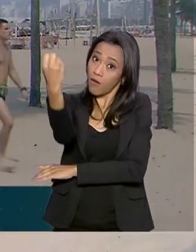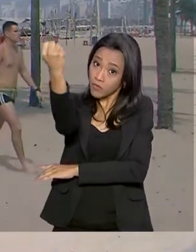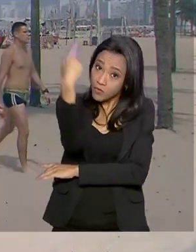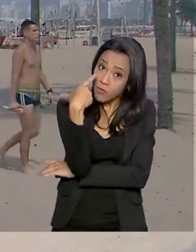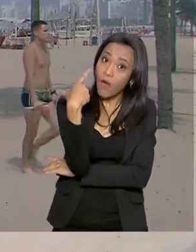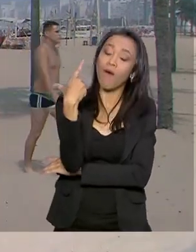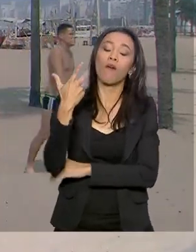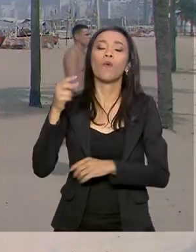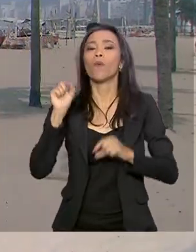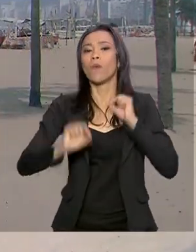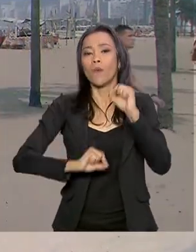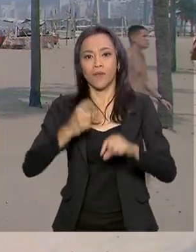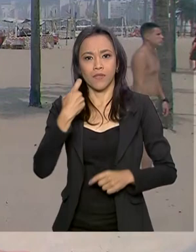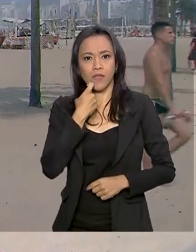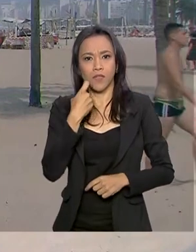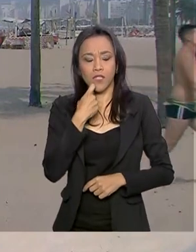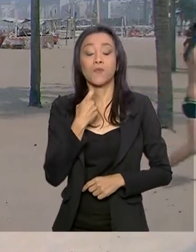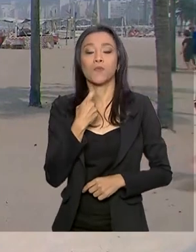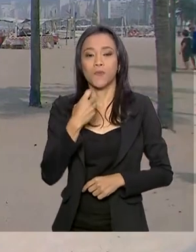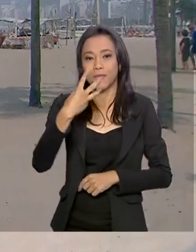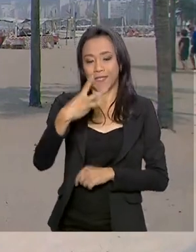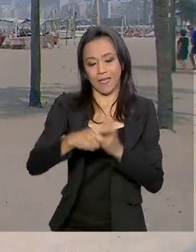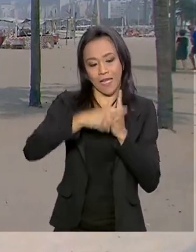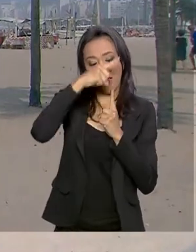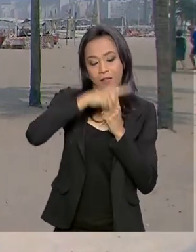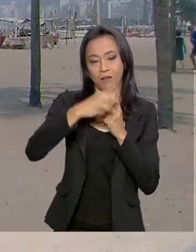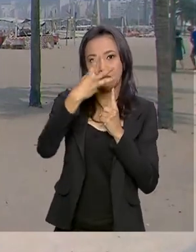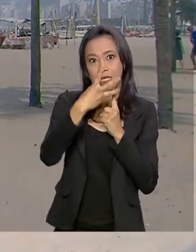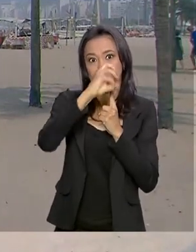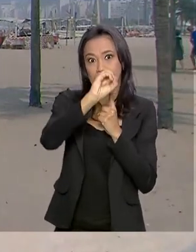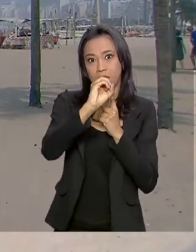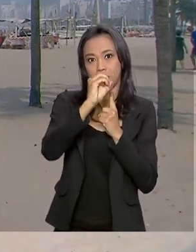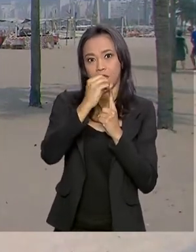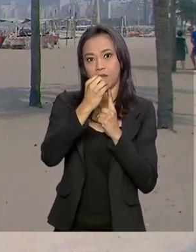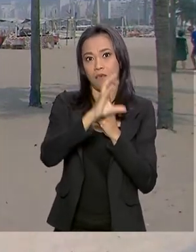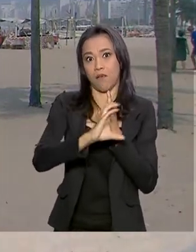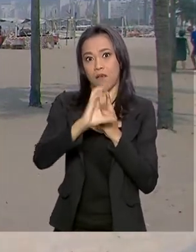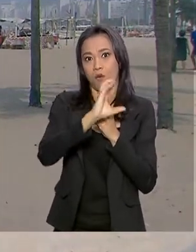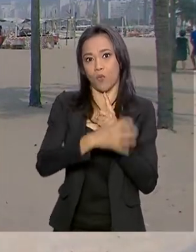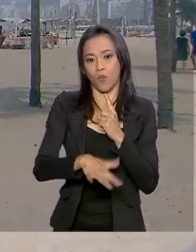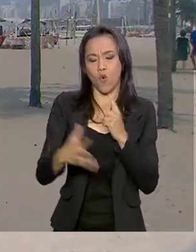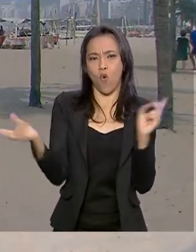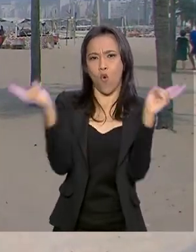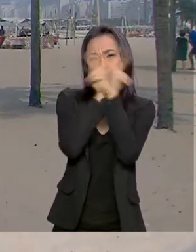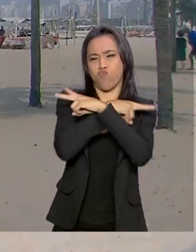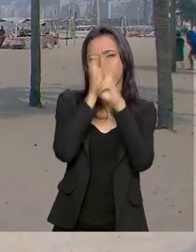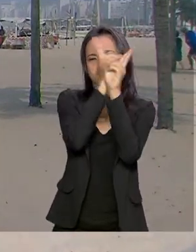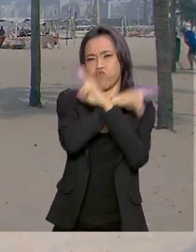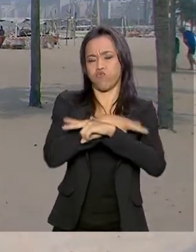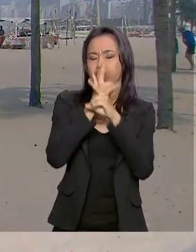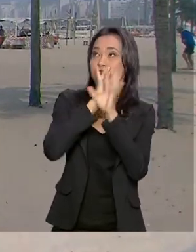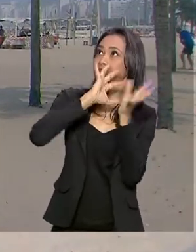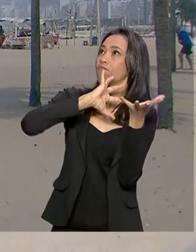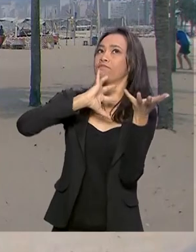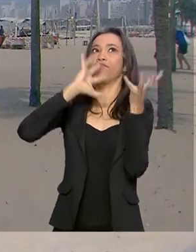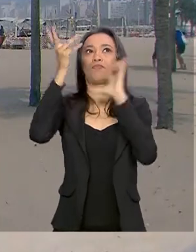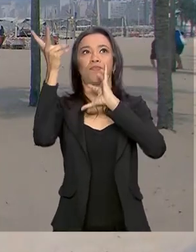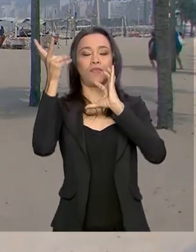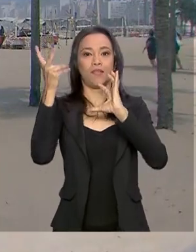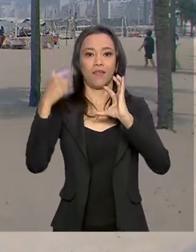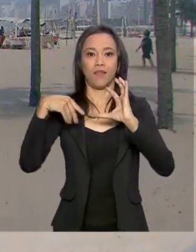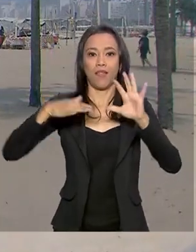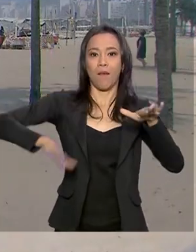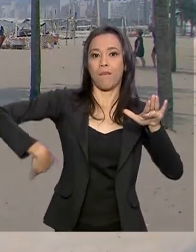essa sexta-feira chega aos 37 graus. Mas cerca de 40 minutos aqui, um vento forte começou a mudar a paisagem aqui da Praia de